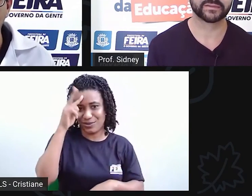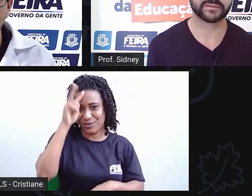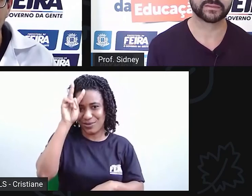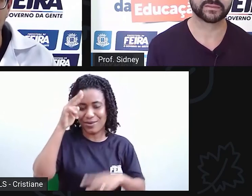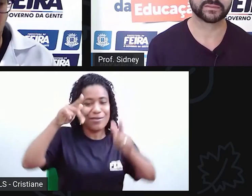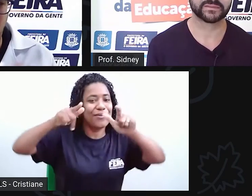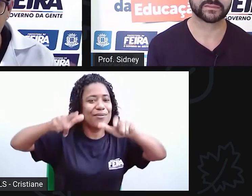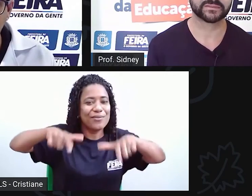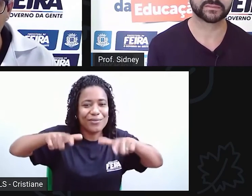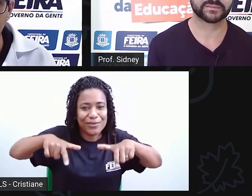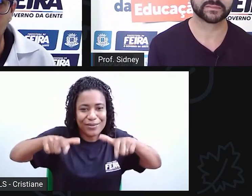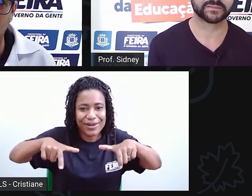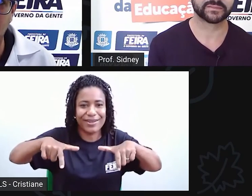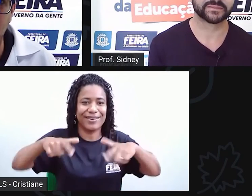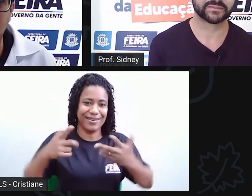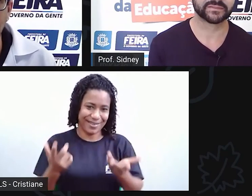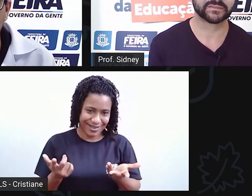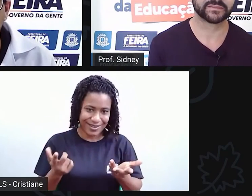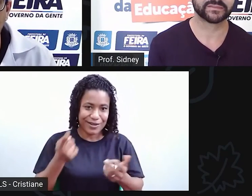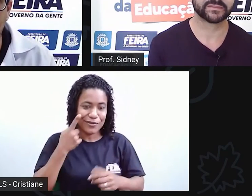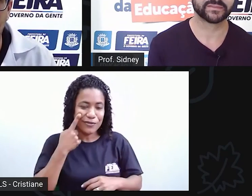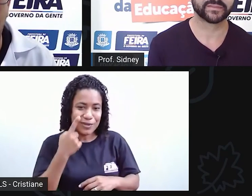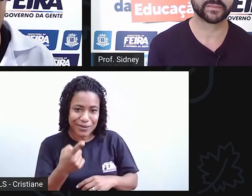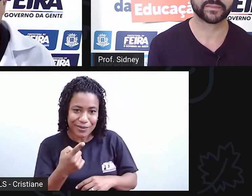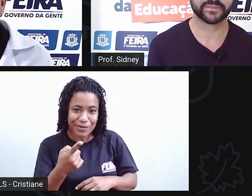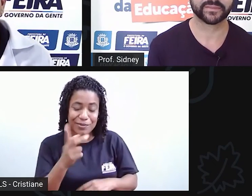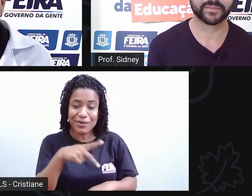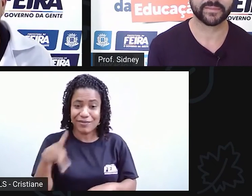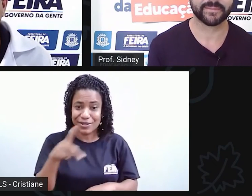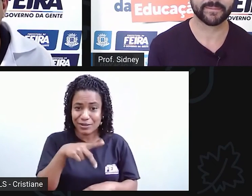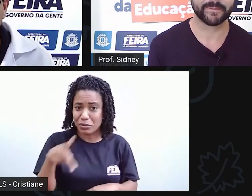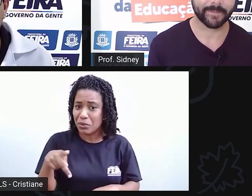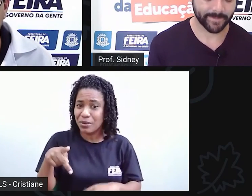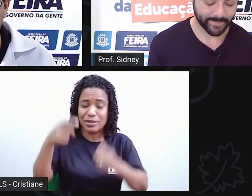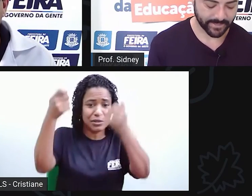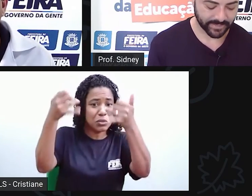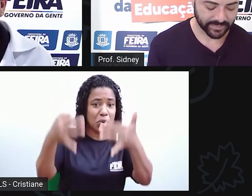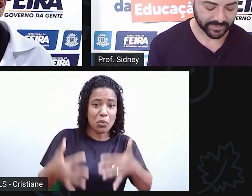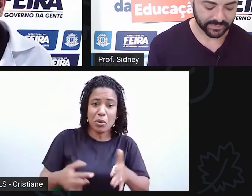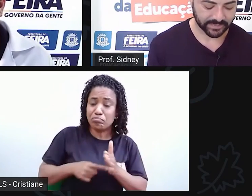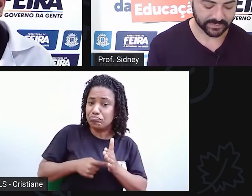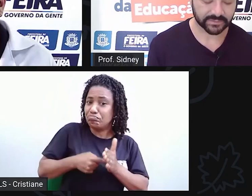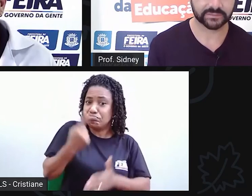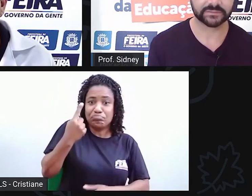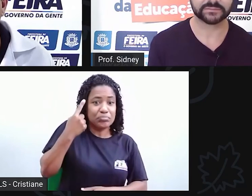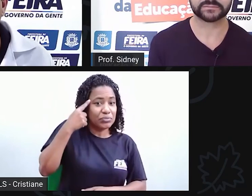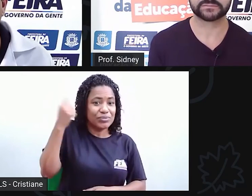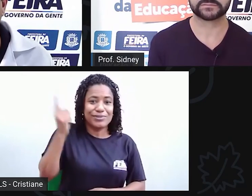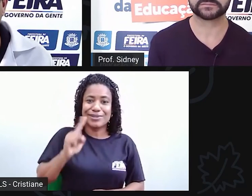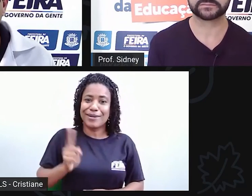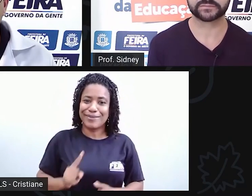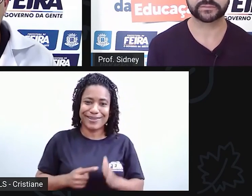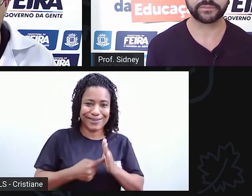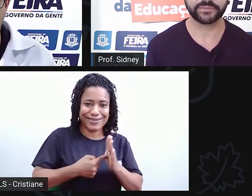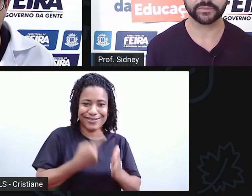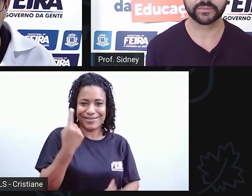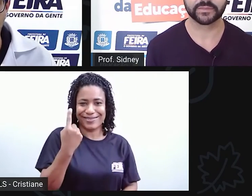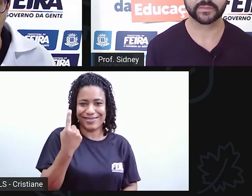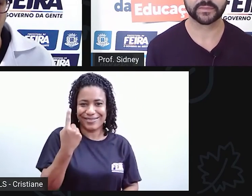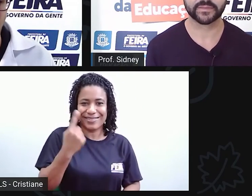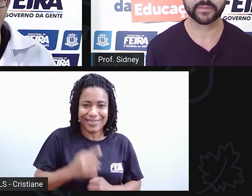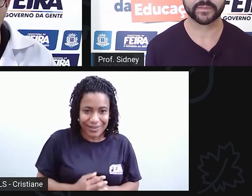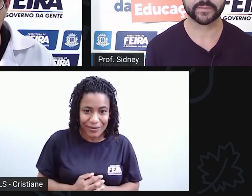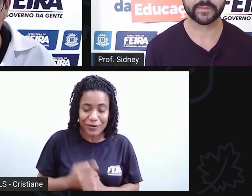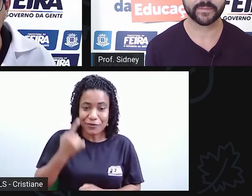lugar, várias coisas que o professor Sidney trouxe aqui eu mesmo não conhecia. Então, olha a relevância, a importância histórica daquele